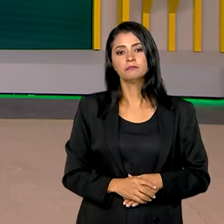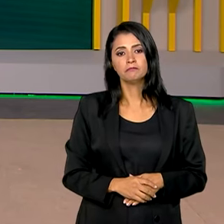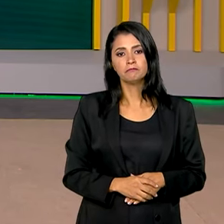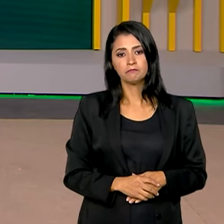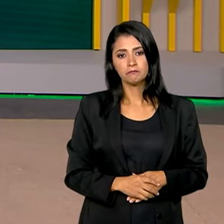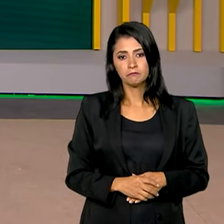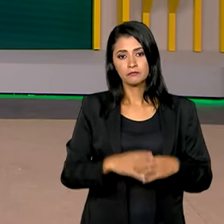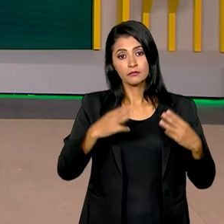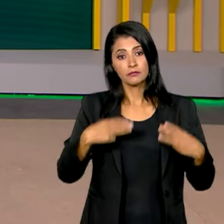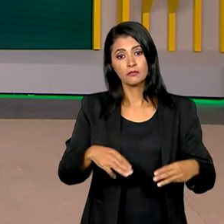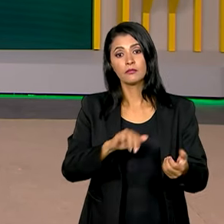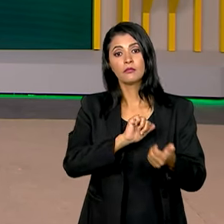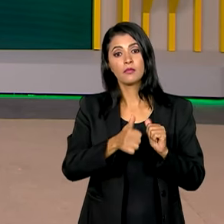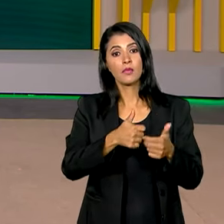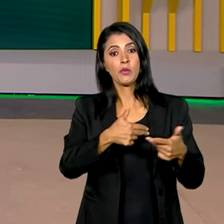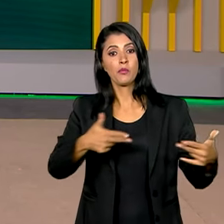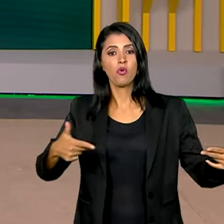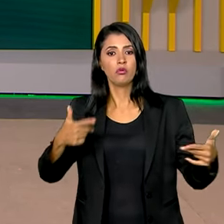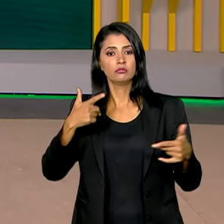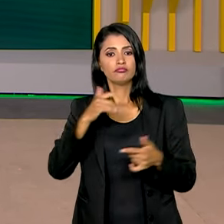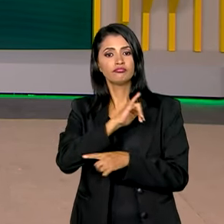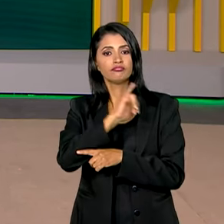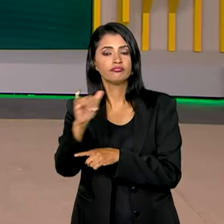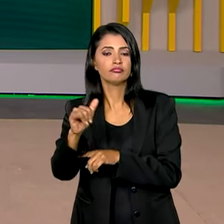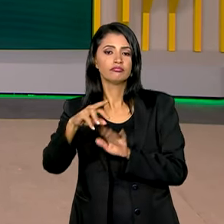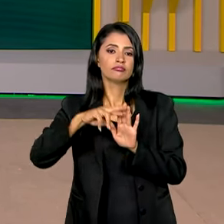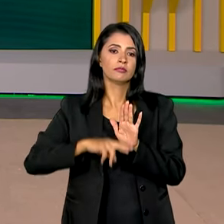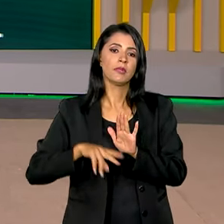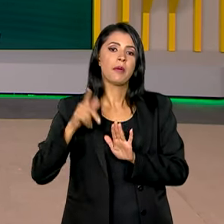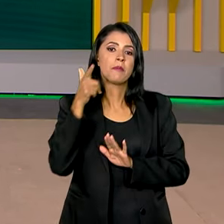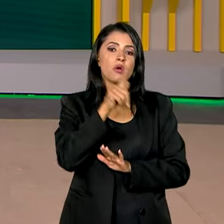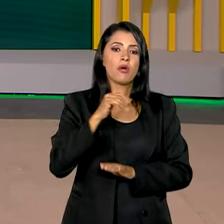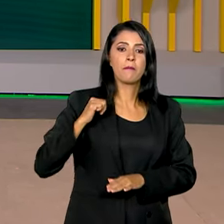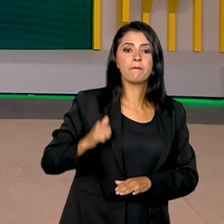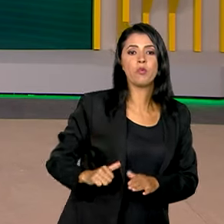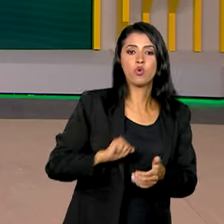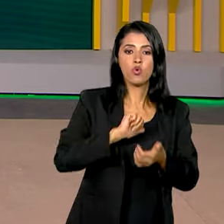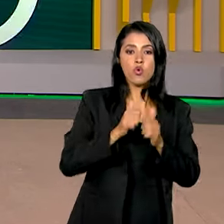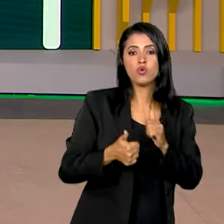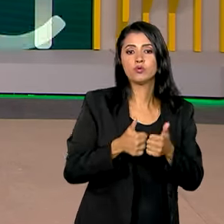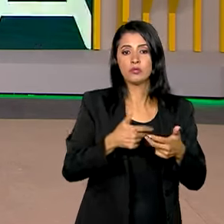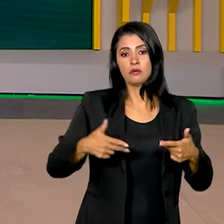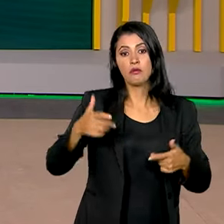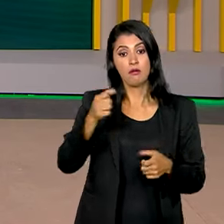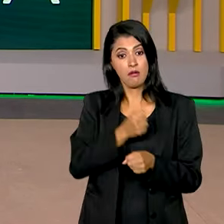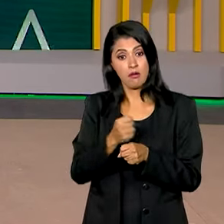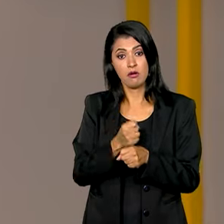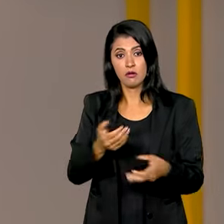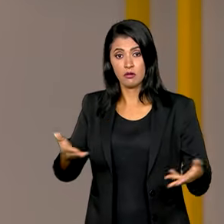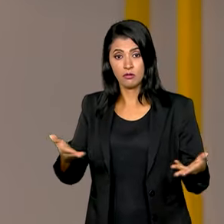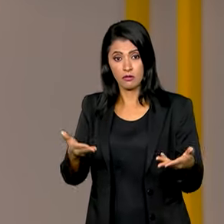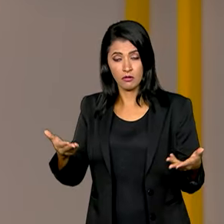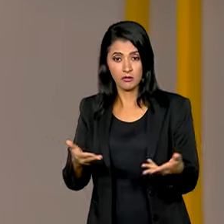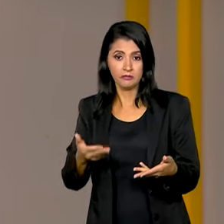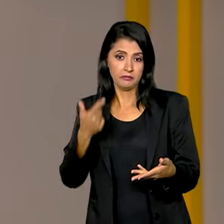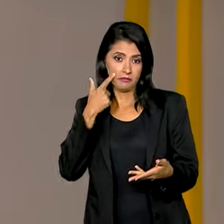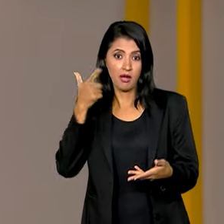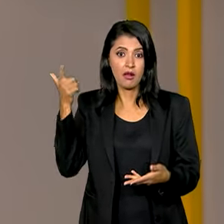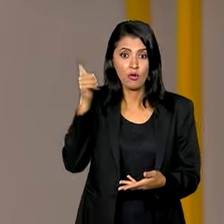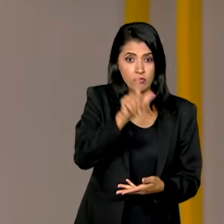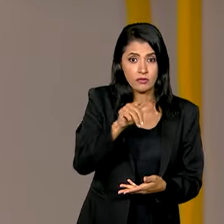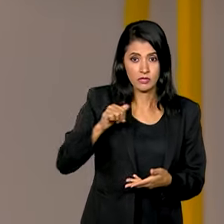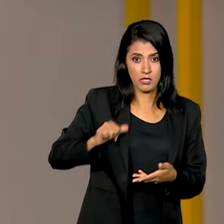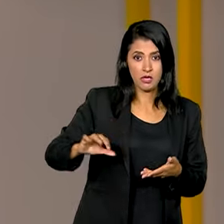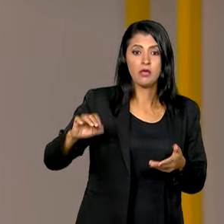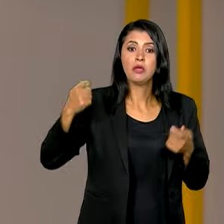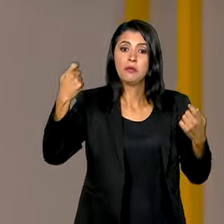O Ministério do Esporte divulgou os critérios para concessão do Bolsa Atleta para este ano. Para ser contemplado,